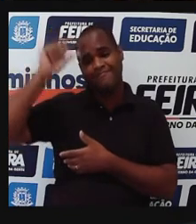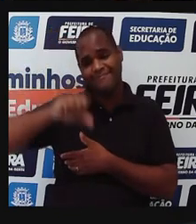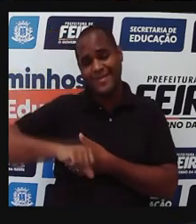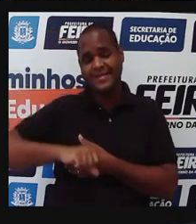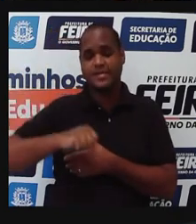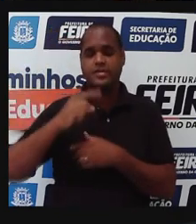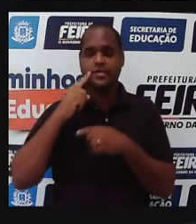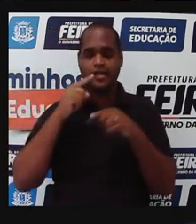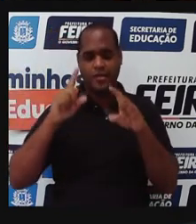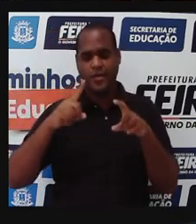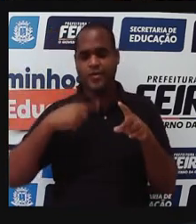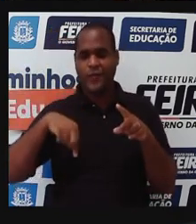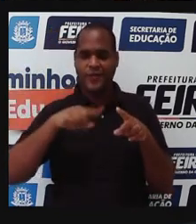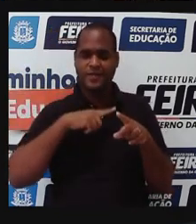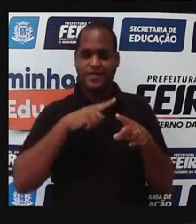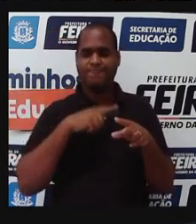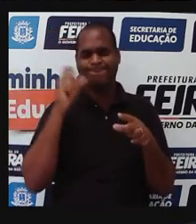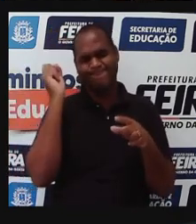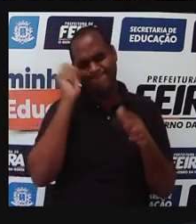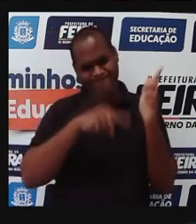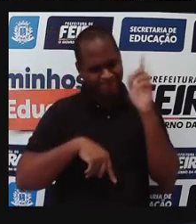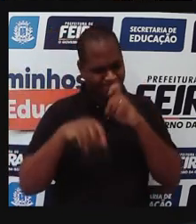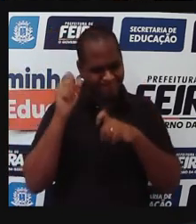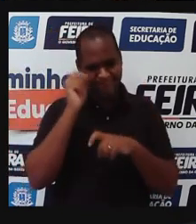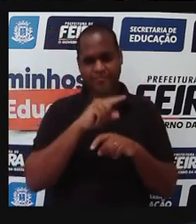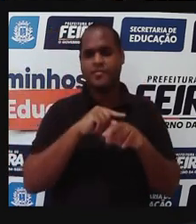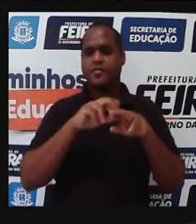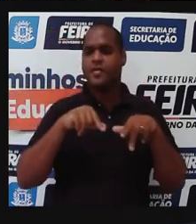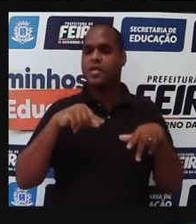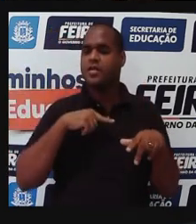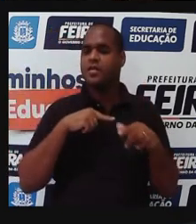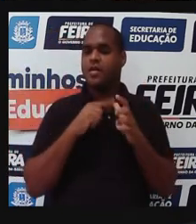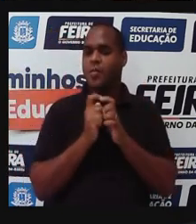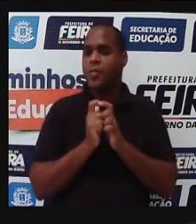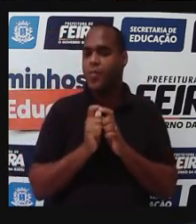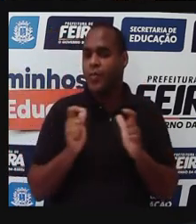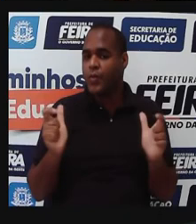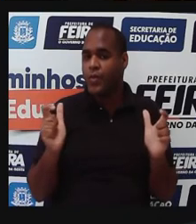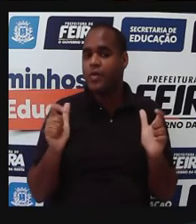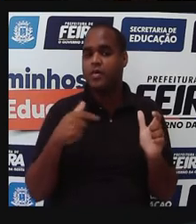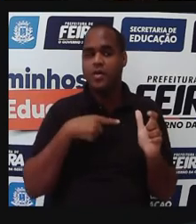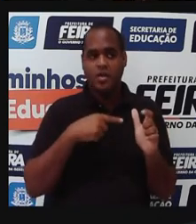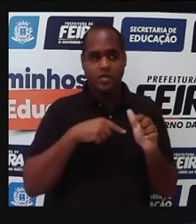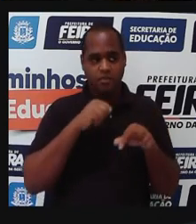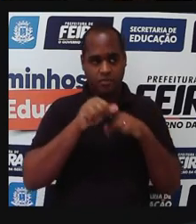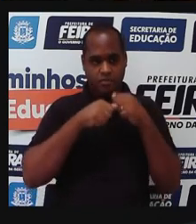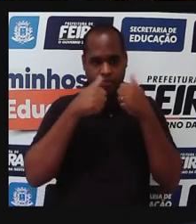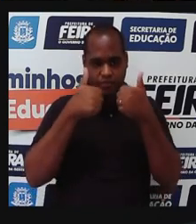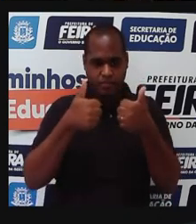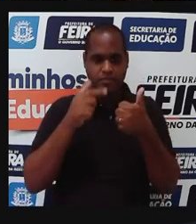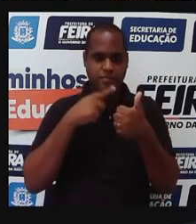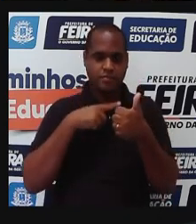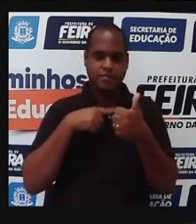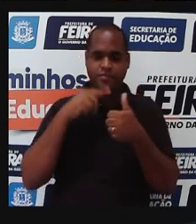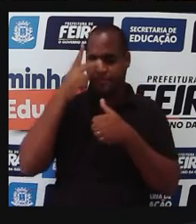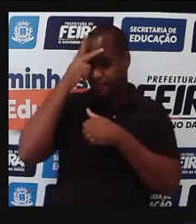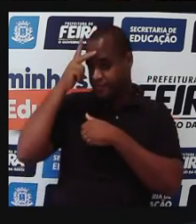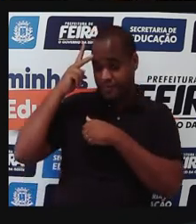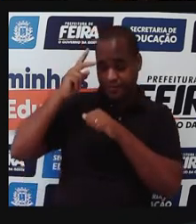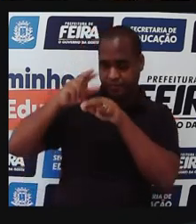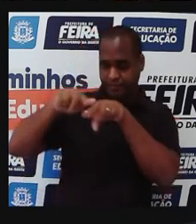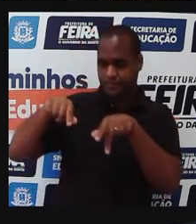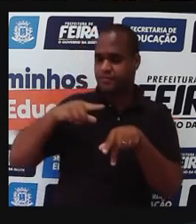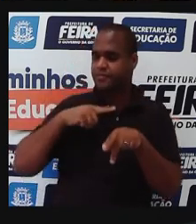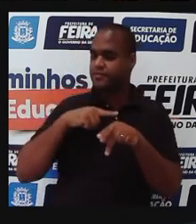nossas cidades têm crescido, por exemplo, né, têm se expandido, a população humana tem